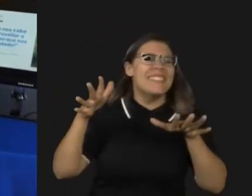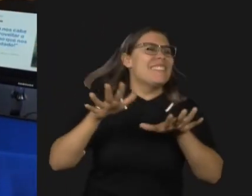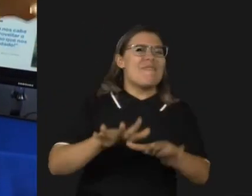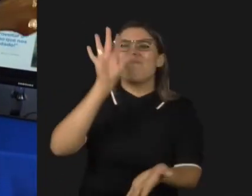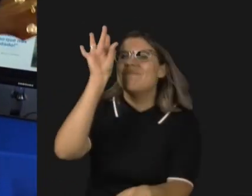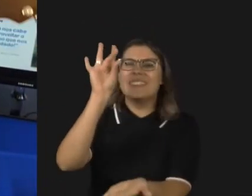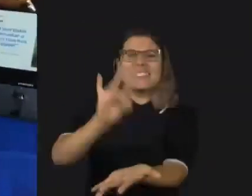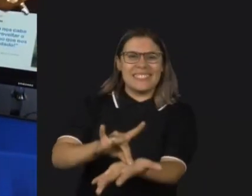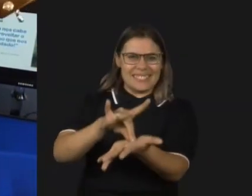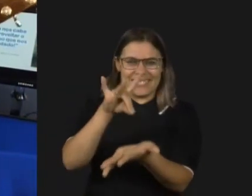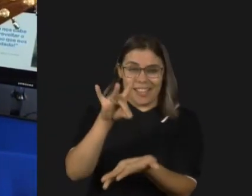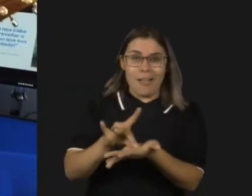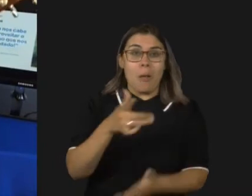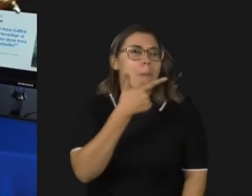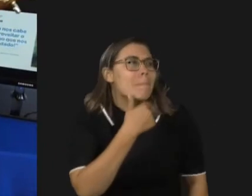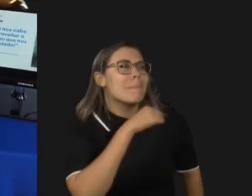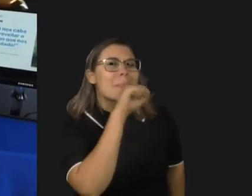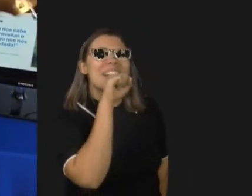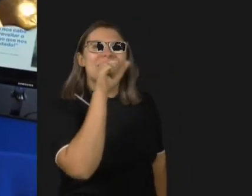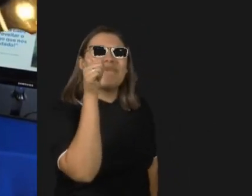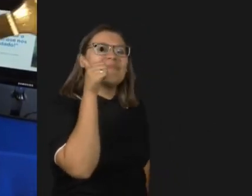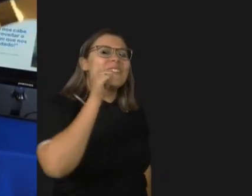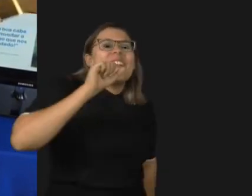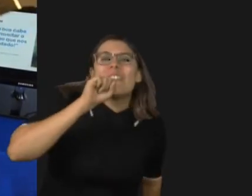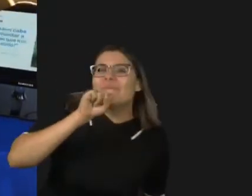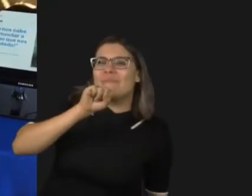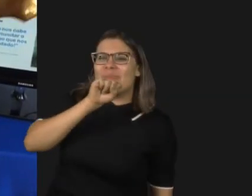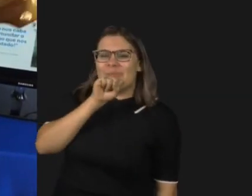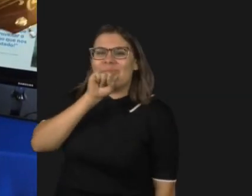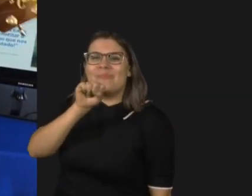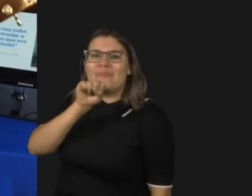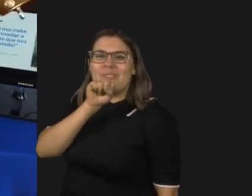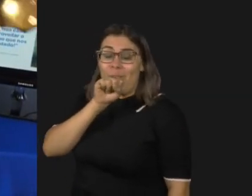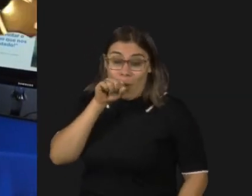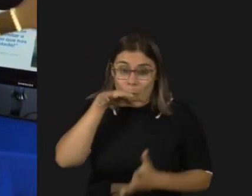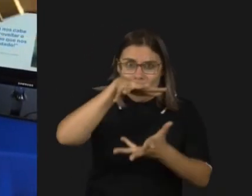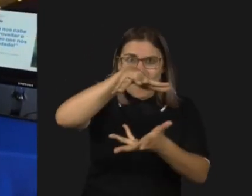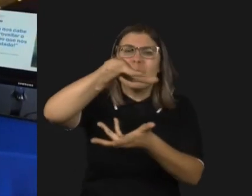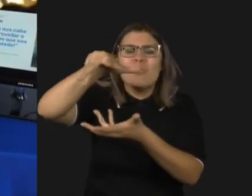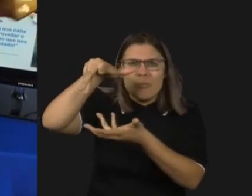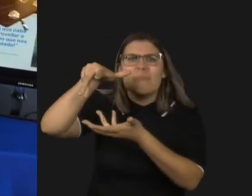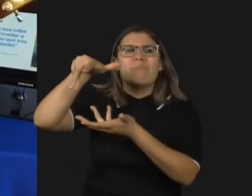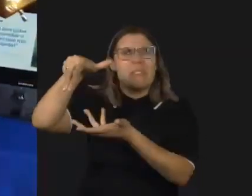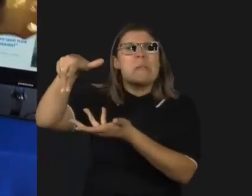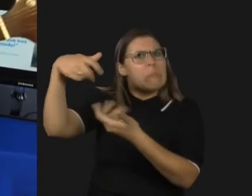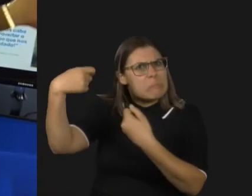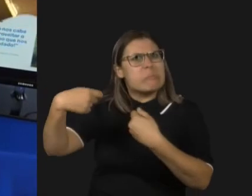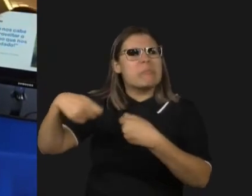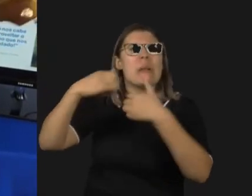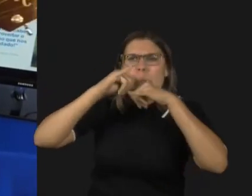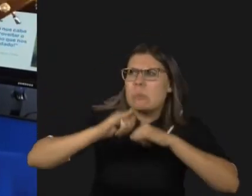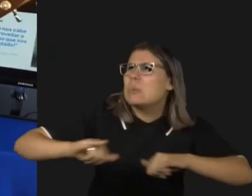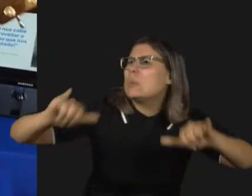Vai Mãe O mundo precisa saber Que